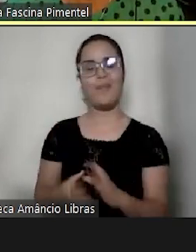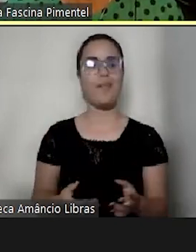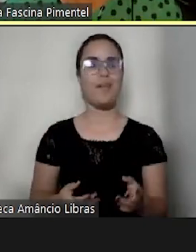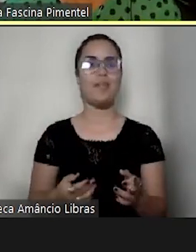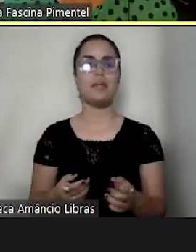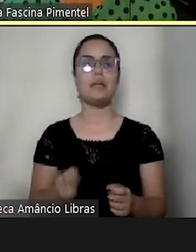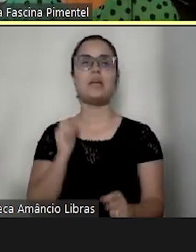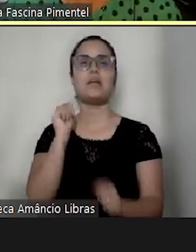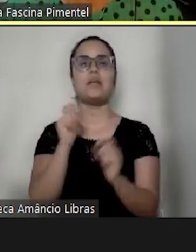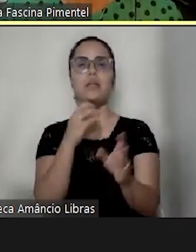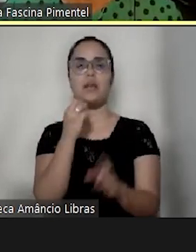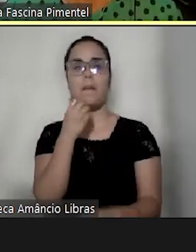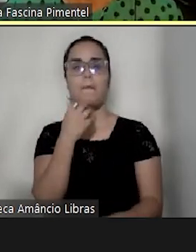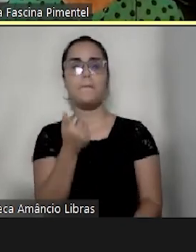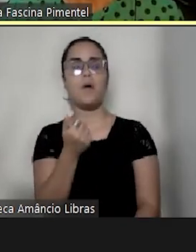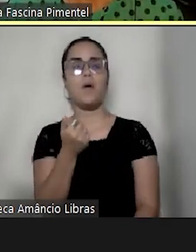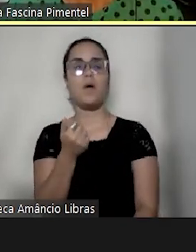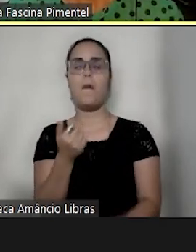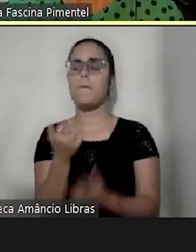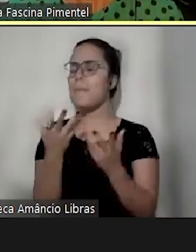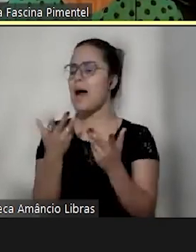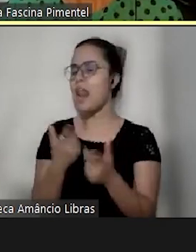que bom, que maravilha, que ótimo.